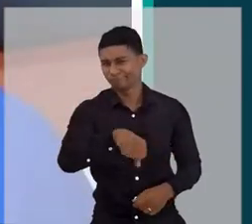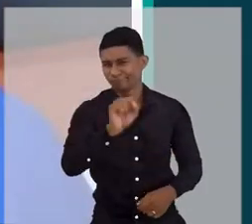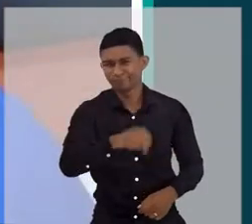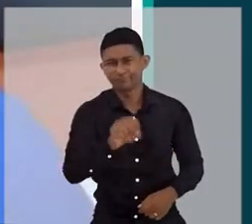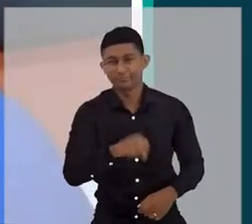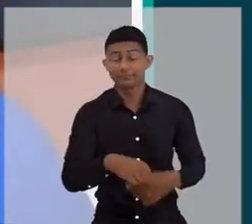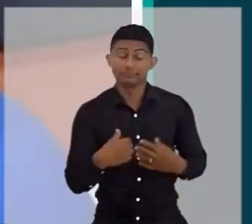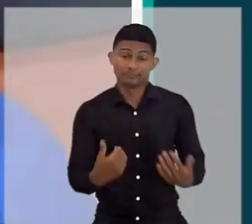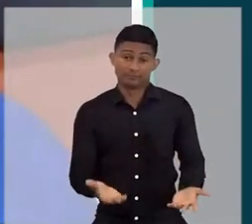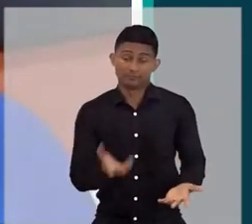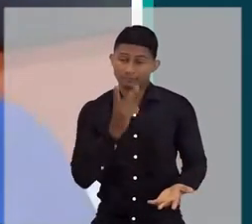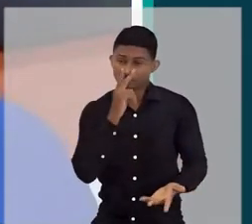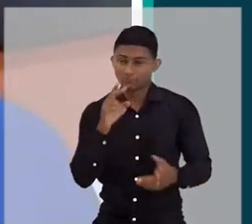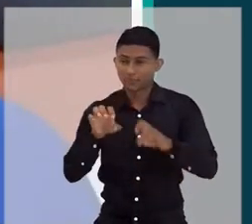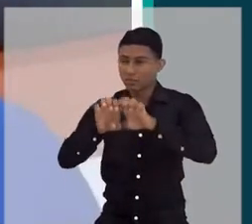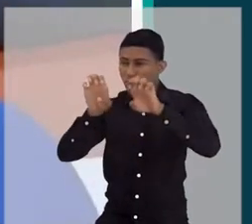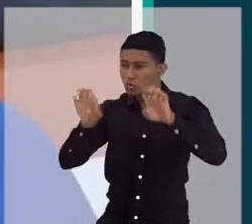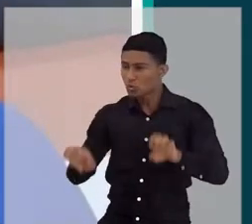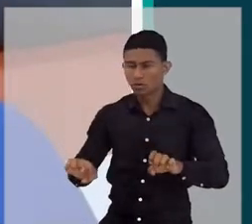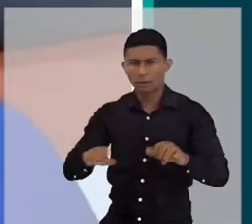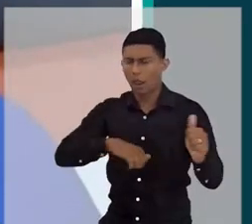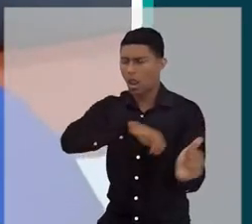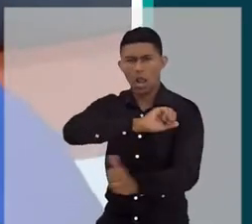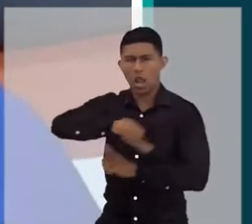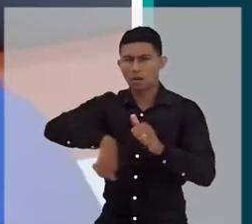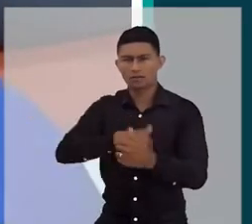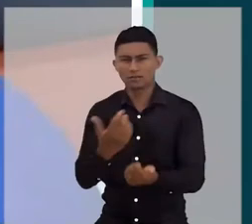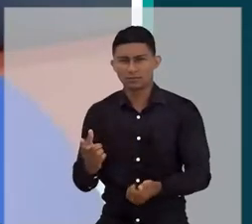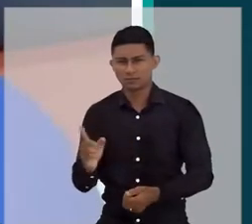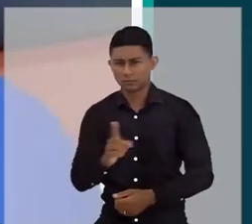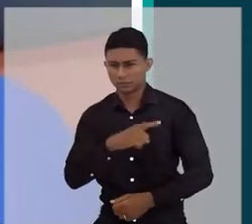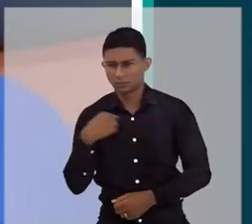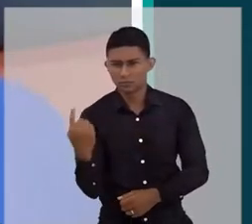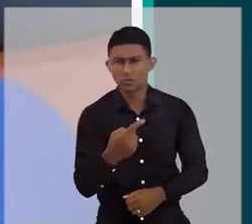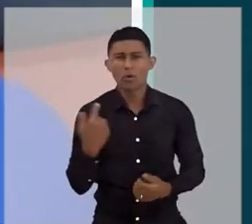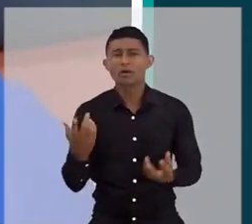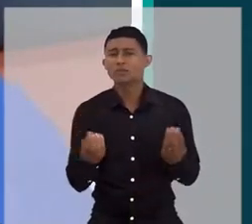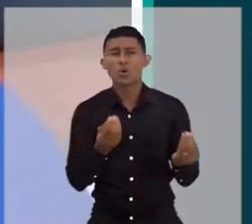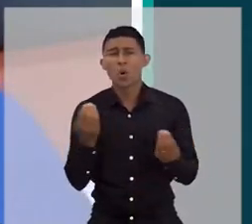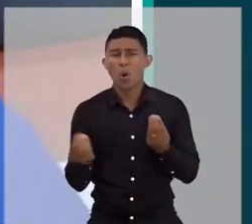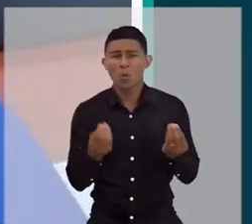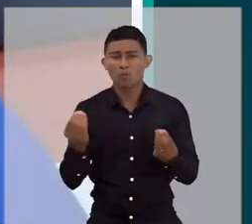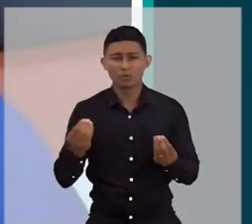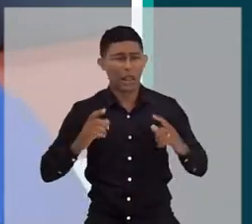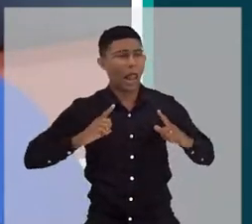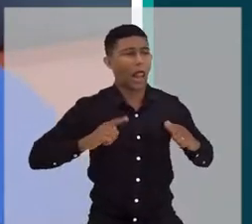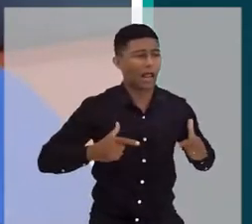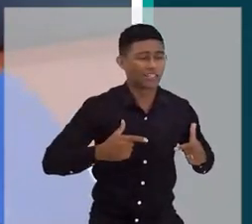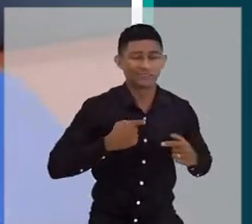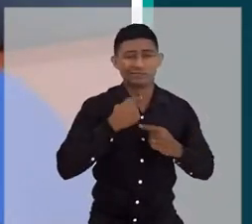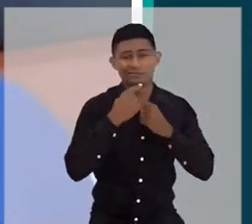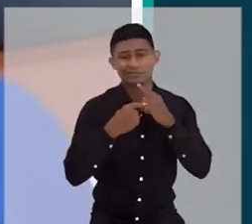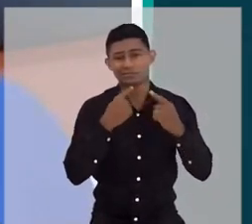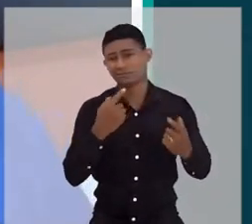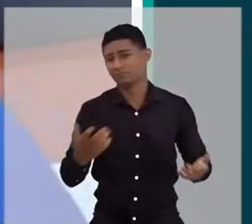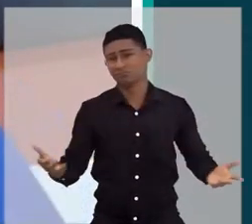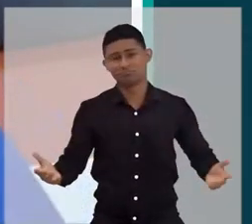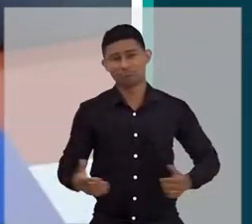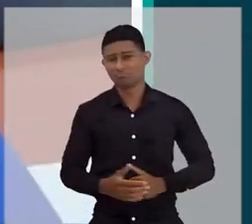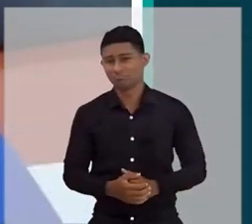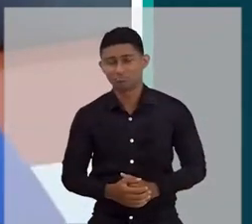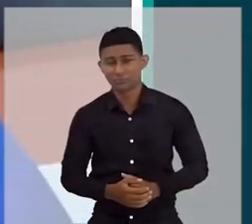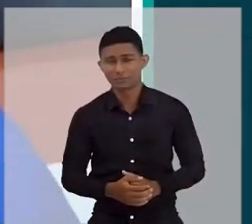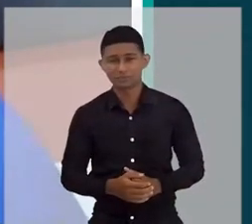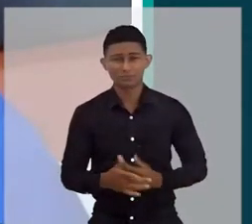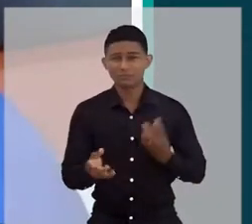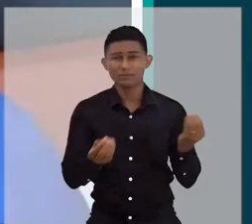então a gente tem uma mudança estrutural que nós, eu, você, os criadores de conteúdo, não temos o que fazer quanto a isso.